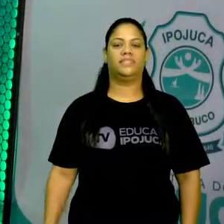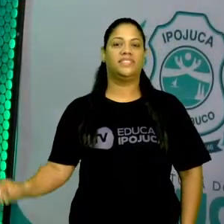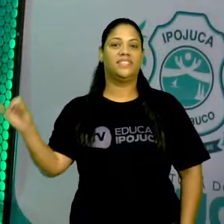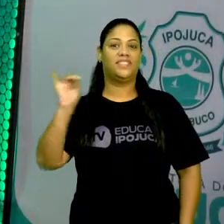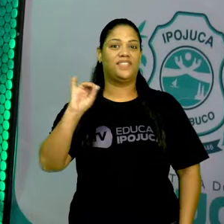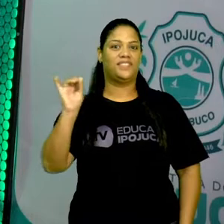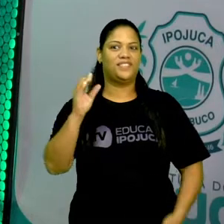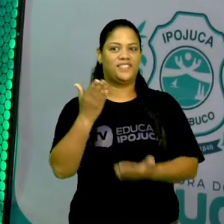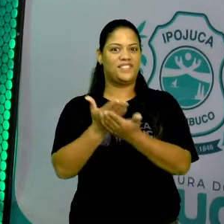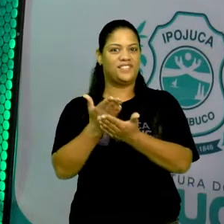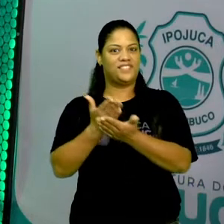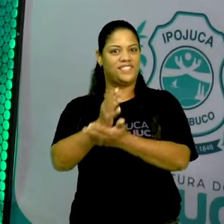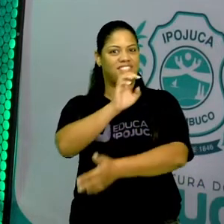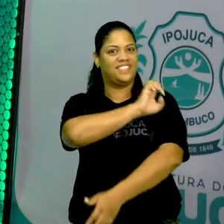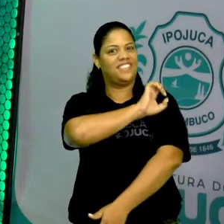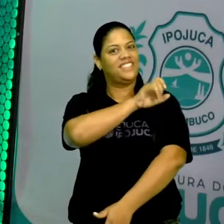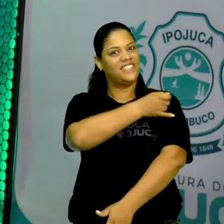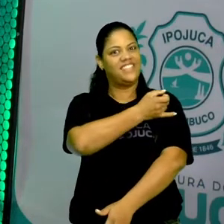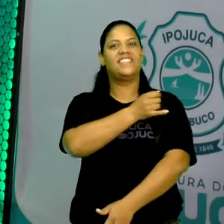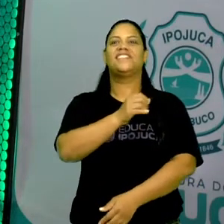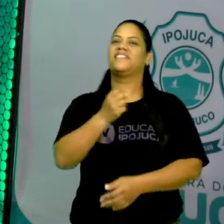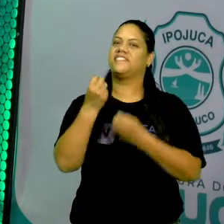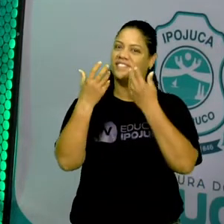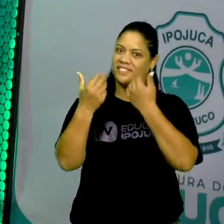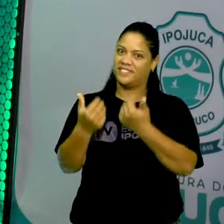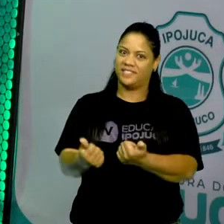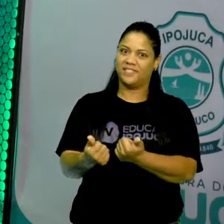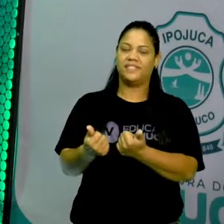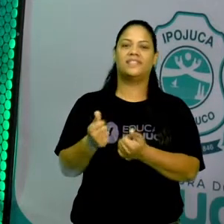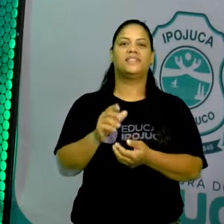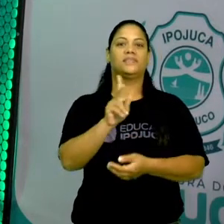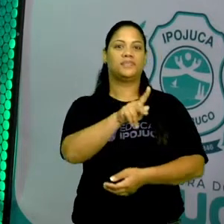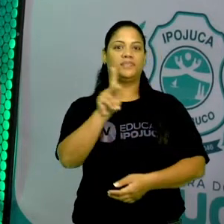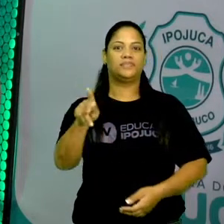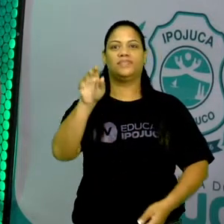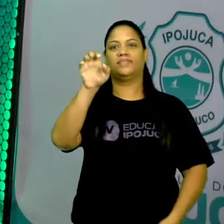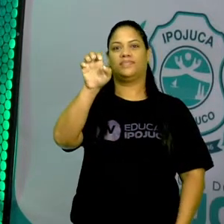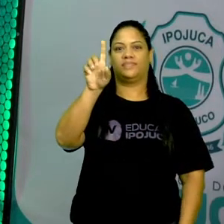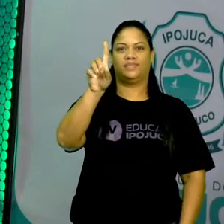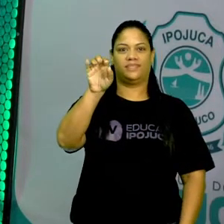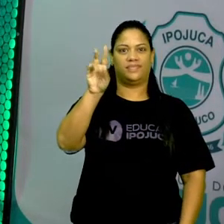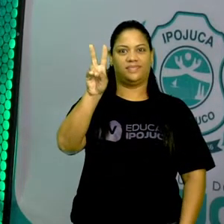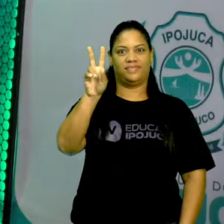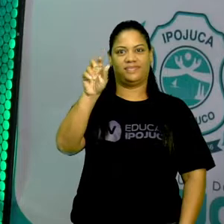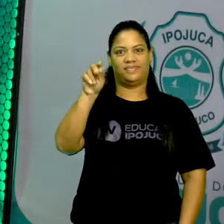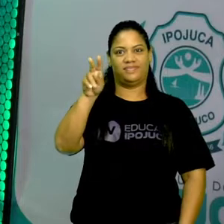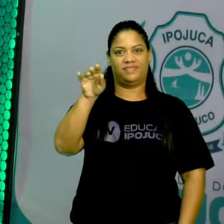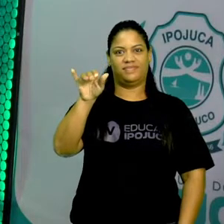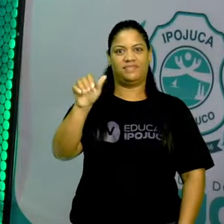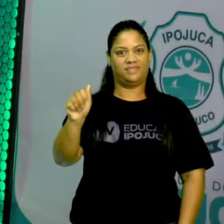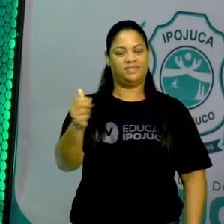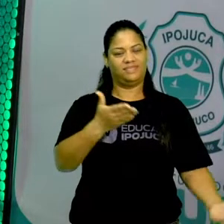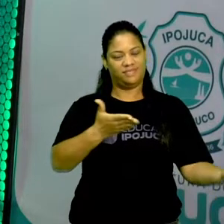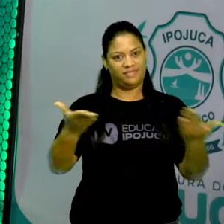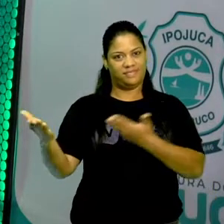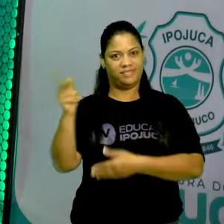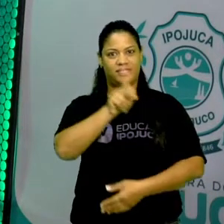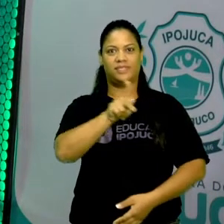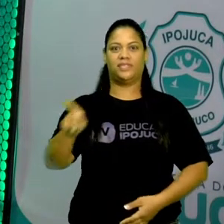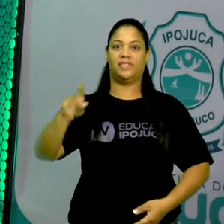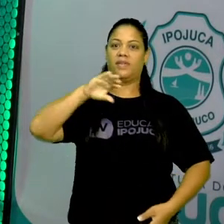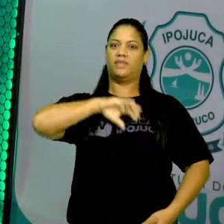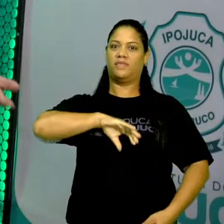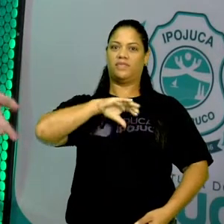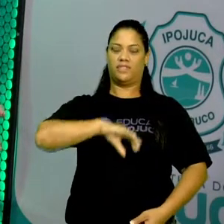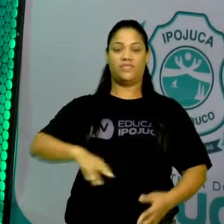Olá estudantes da EJA, tudo bem? Sou Edivânia Nunes, professora de língua portuguesa. Sejam bem-vindos para mais uma